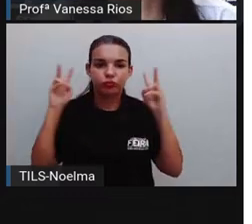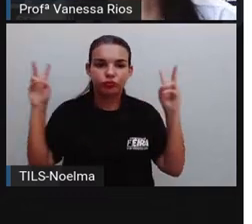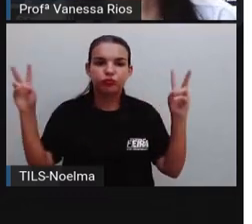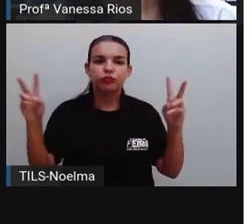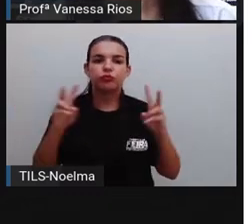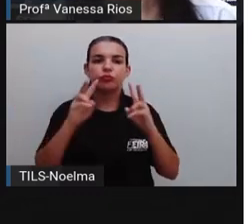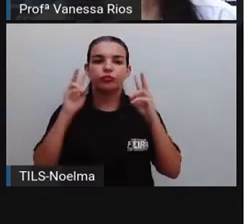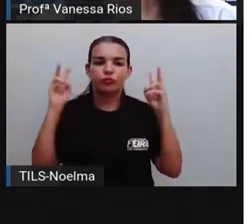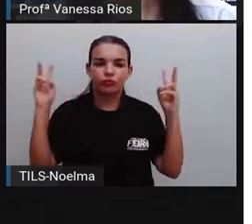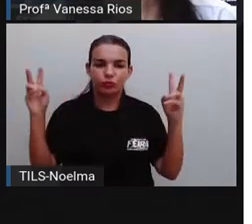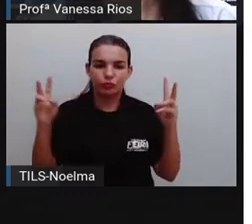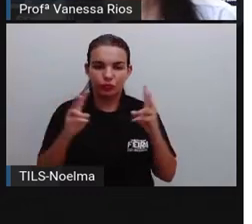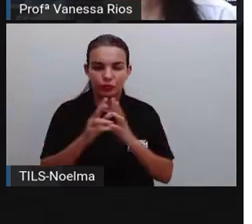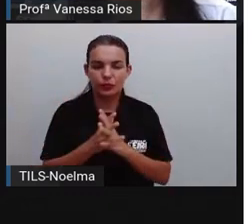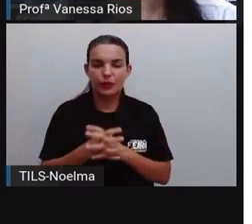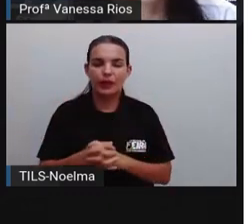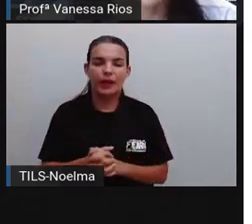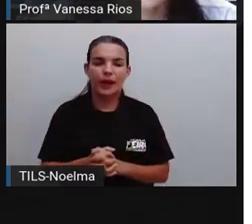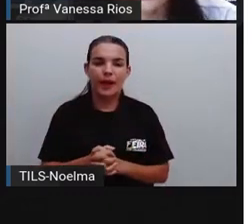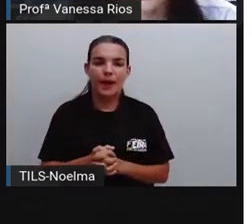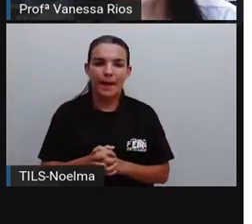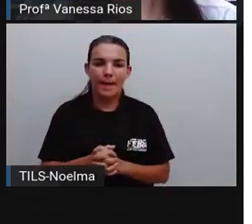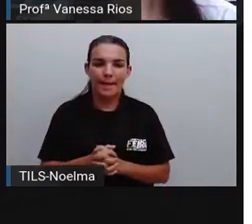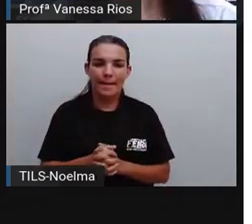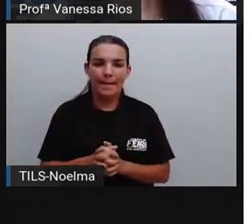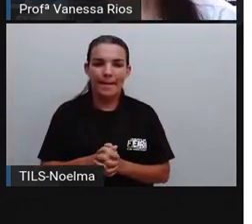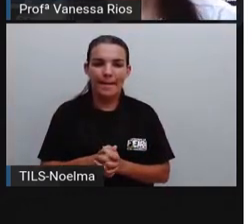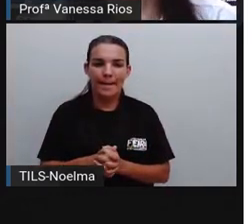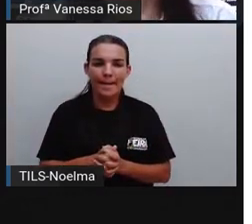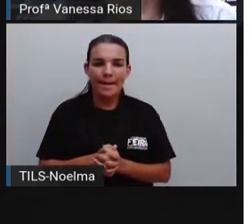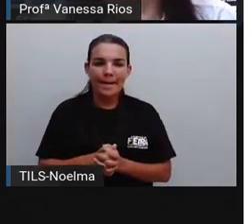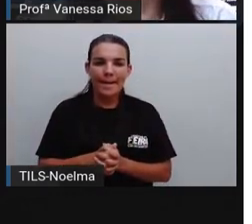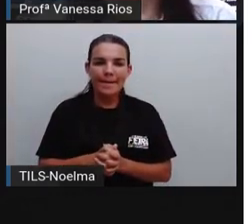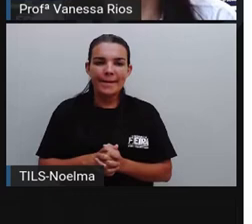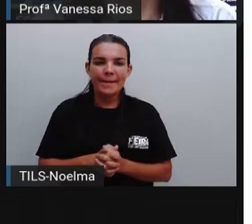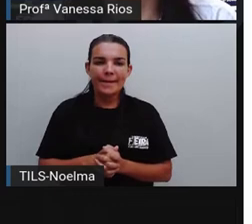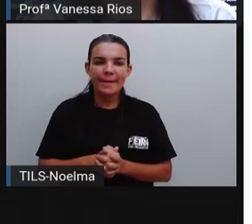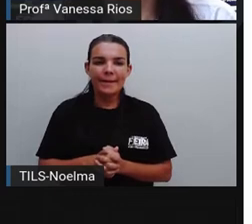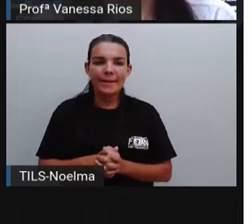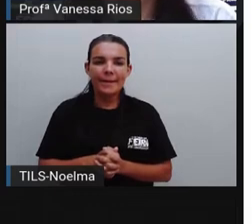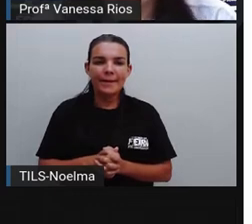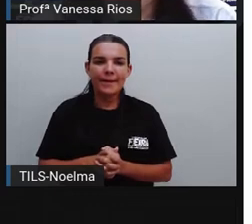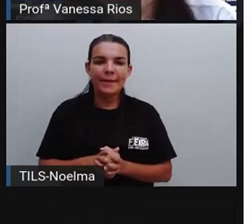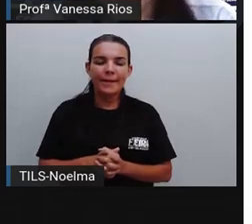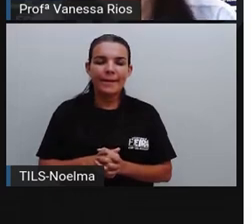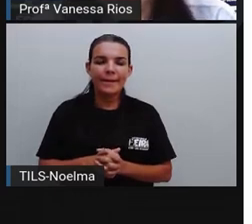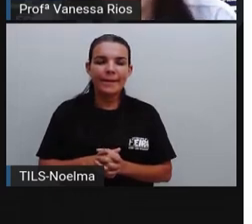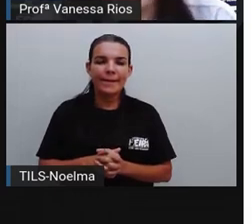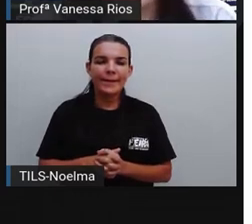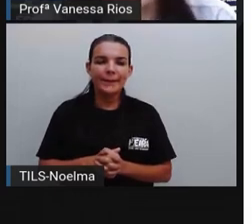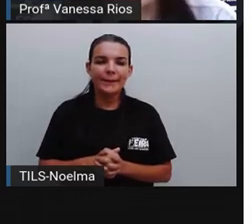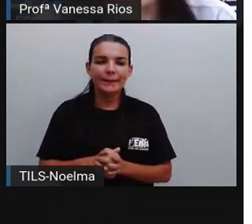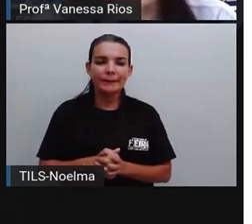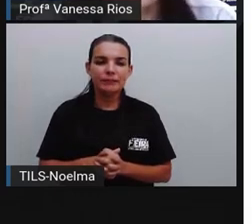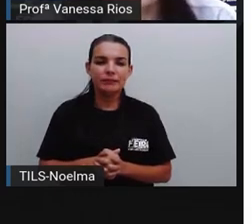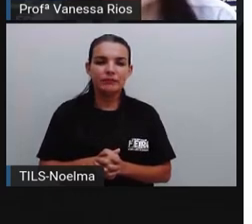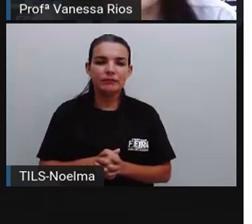transformação aí da energia eólica e da utilização, então, da força dos ventos.